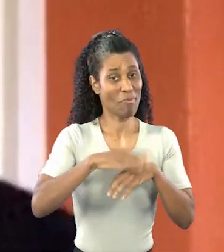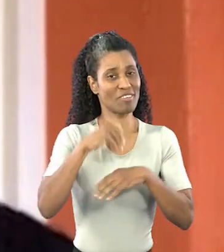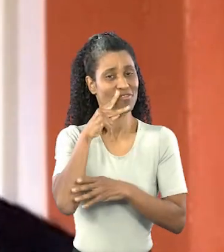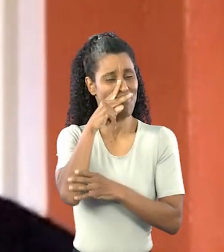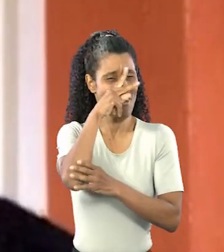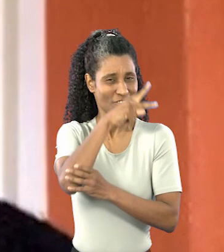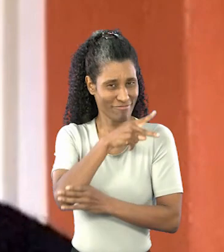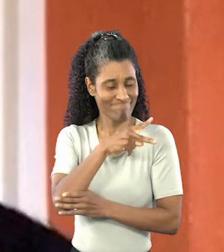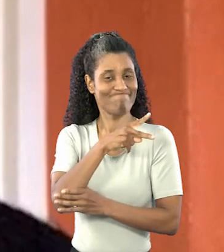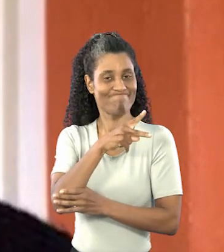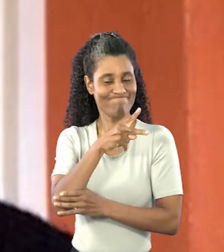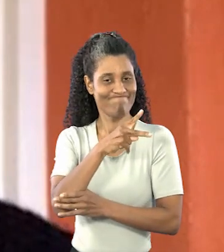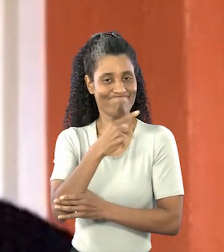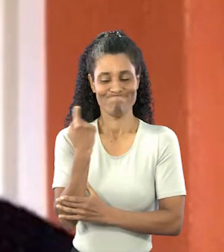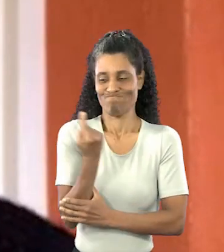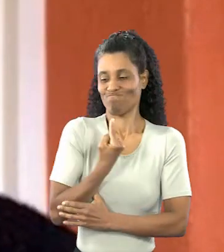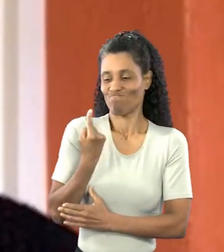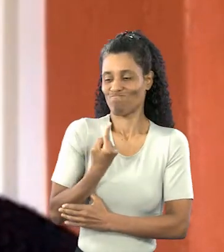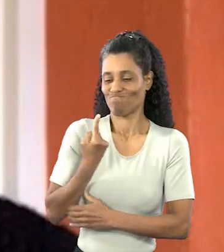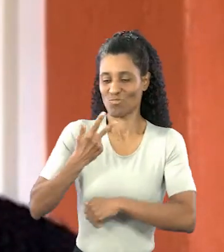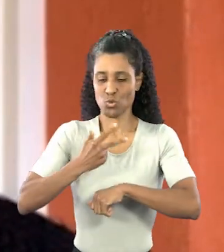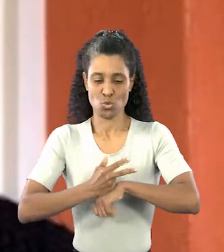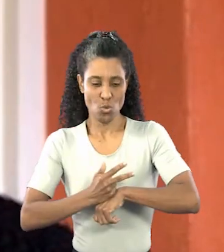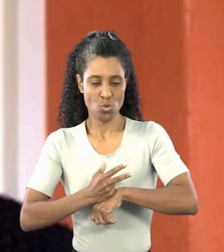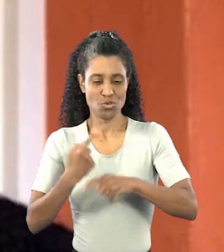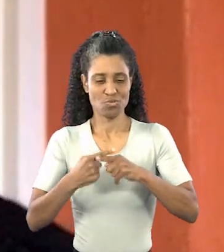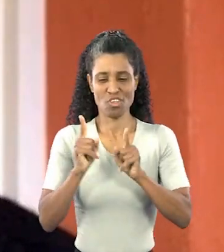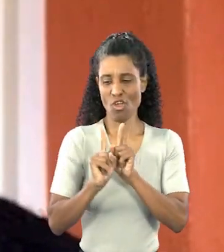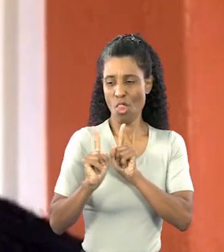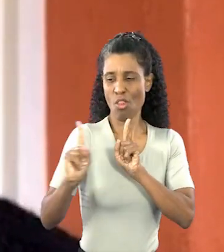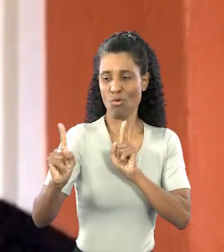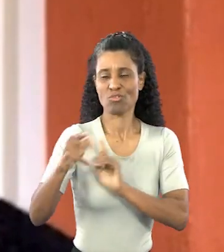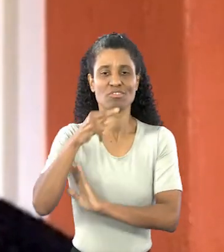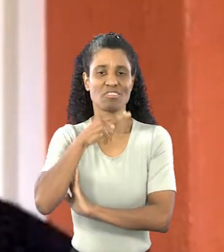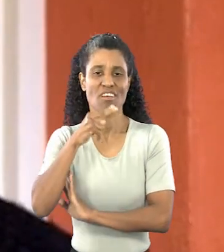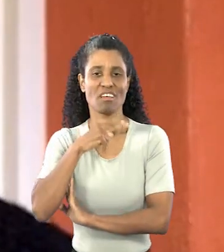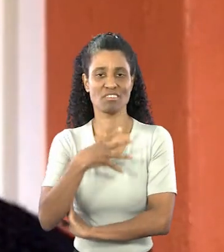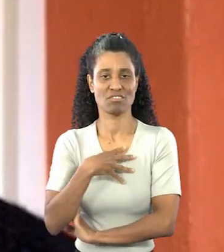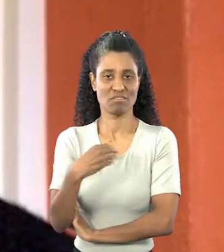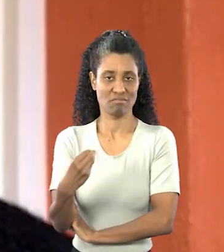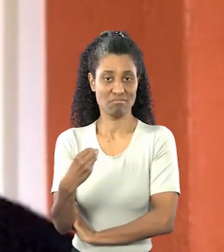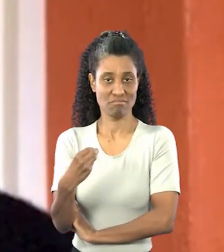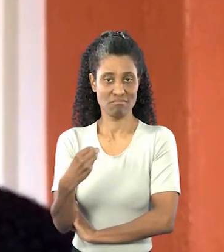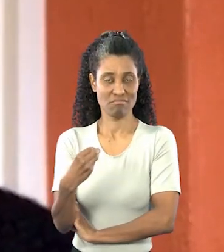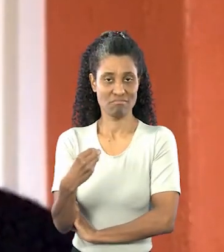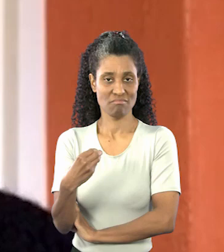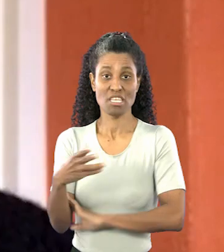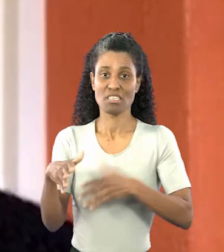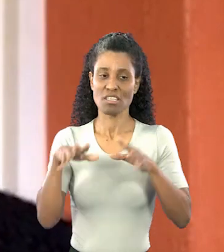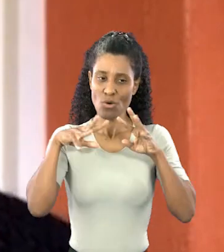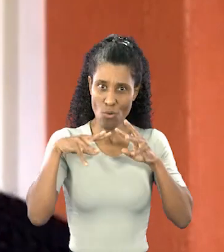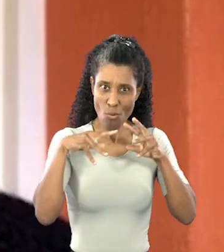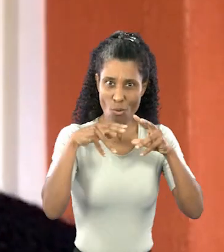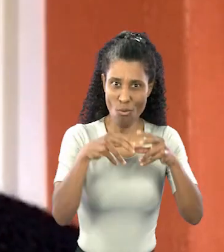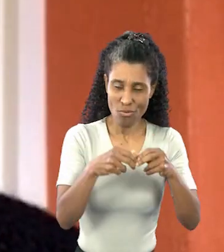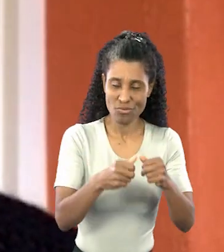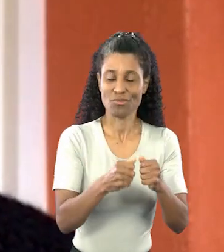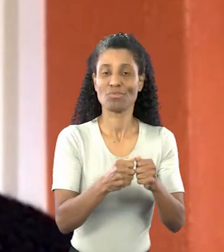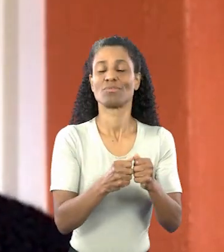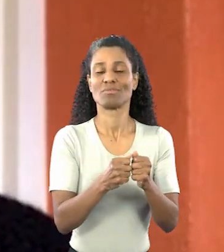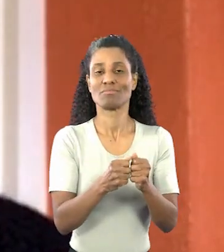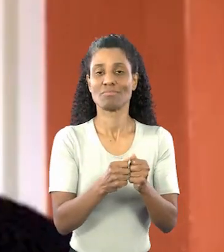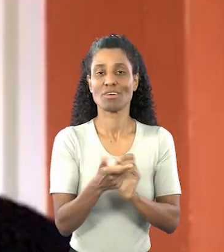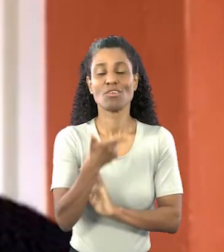ficou muito marcado, né? O isolamento do idoso, dos seus filhos, netos, enfim. E um animal de estimação